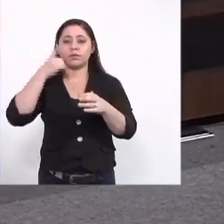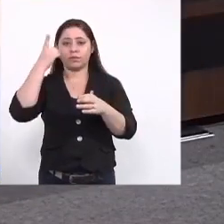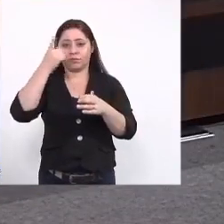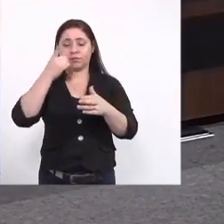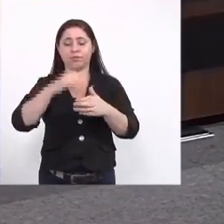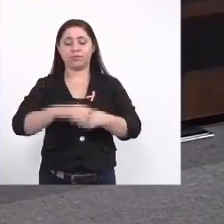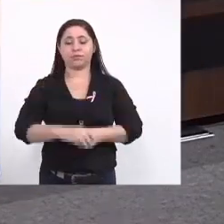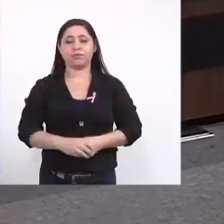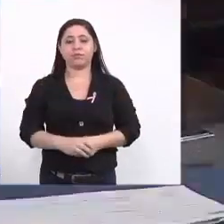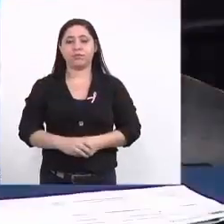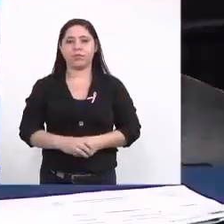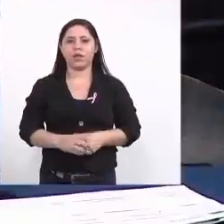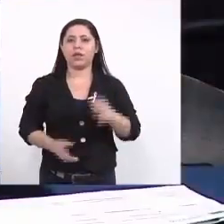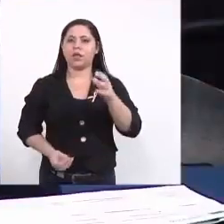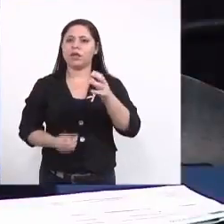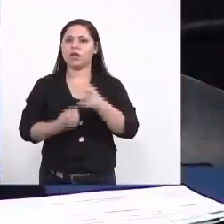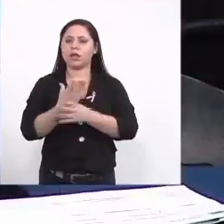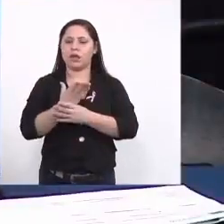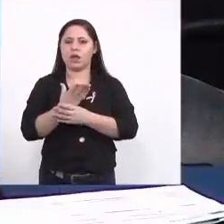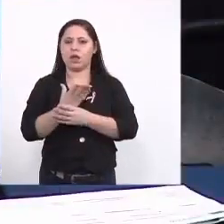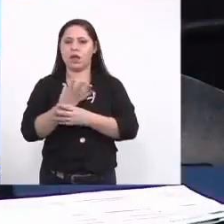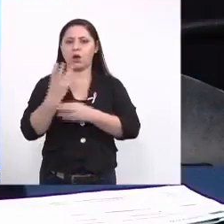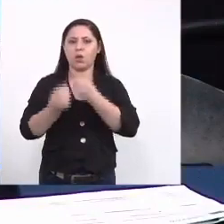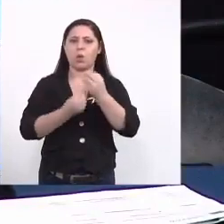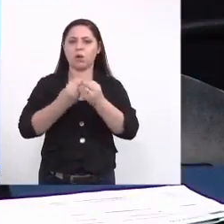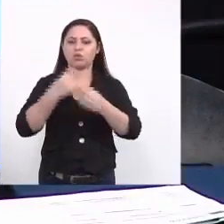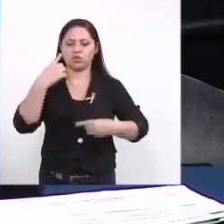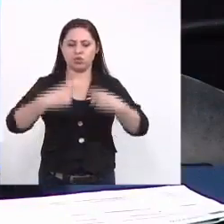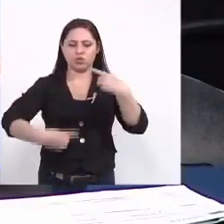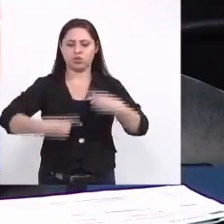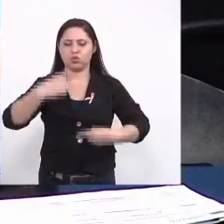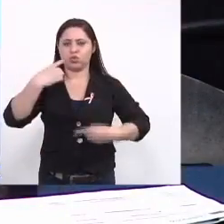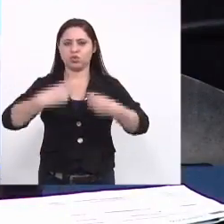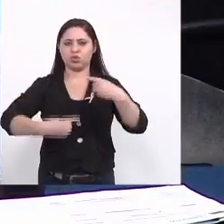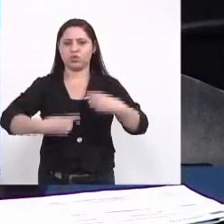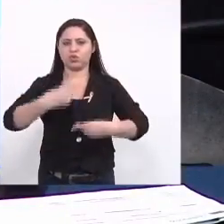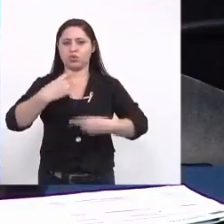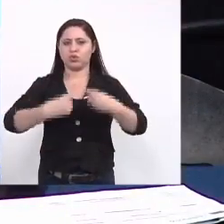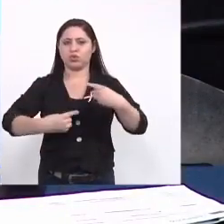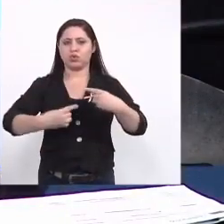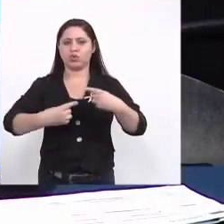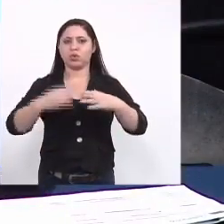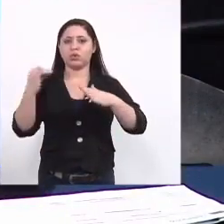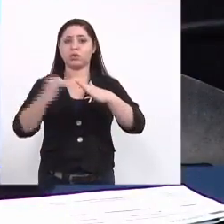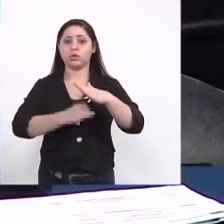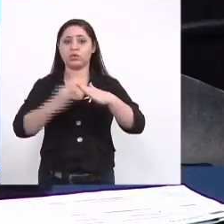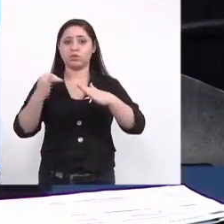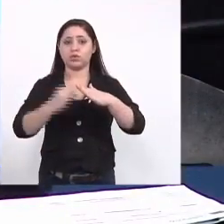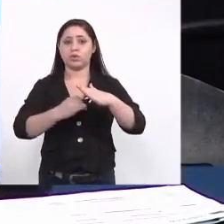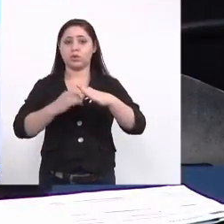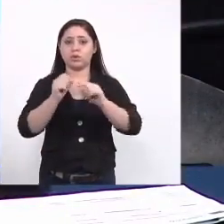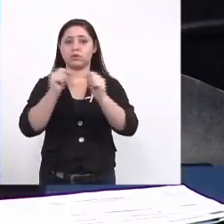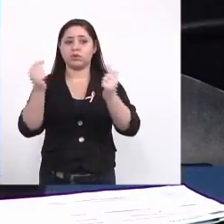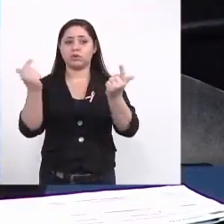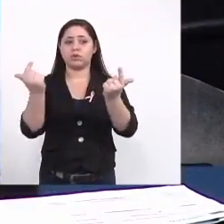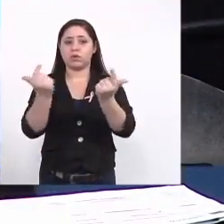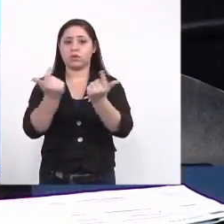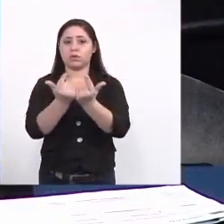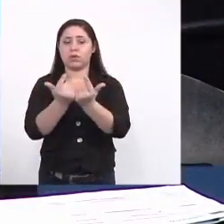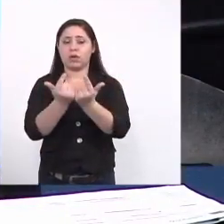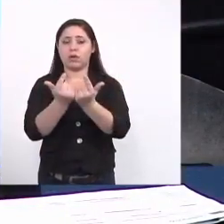seja a gente criar um dispositivo ser discutido com as instituições e assembleia legislativa